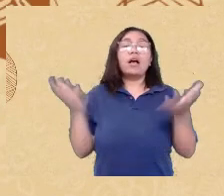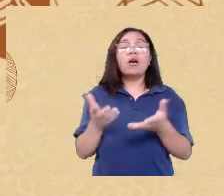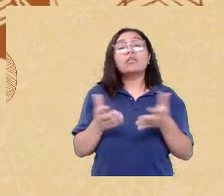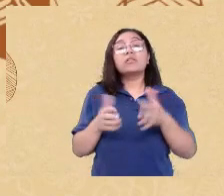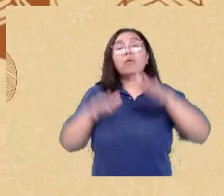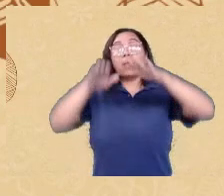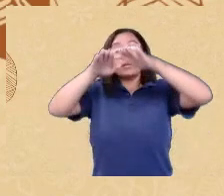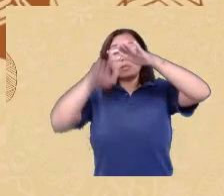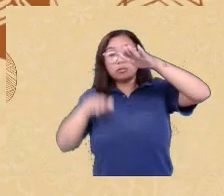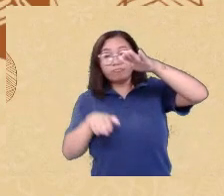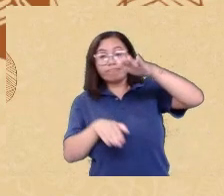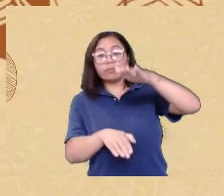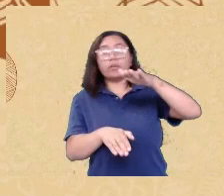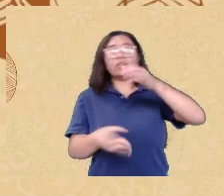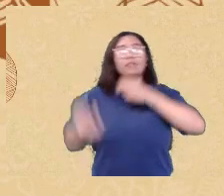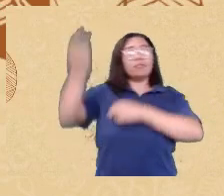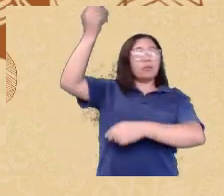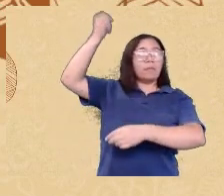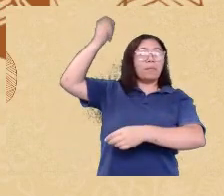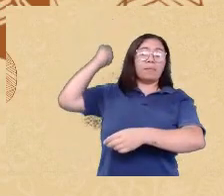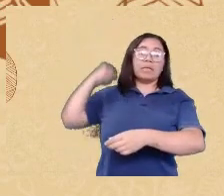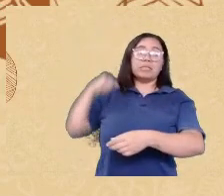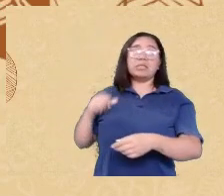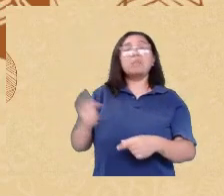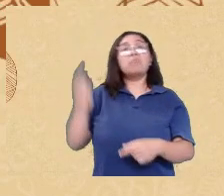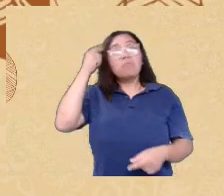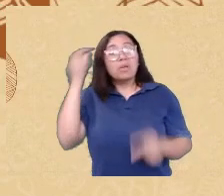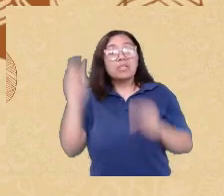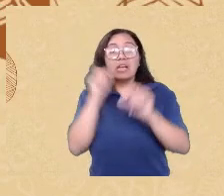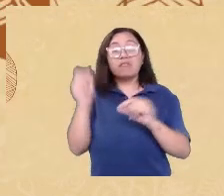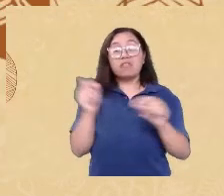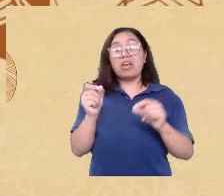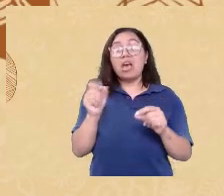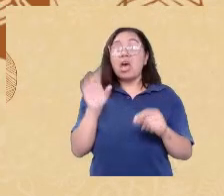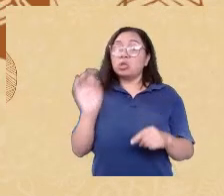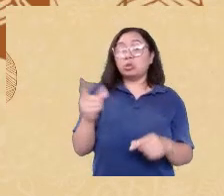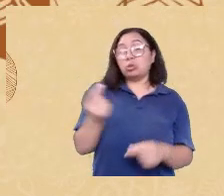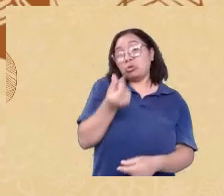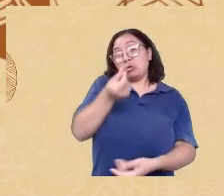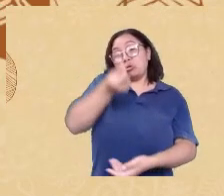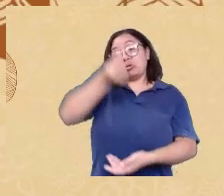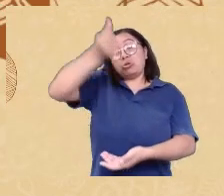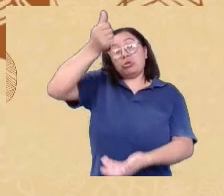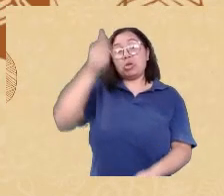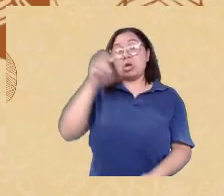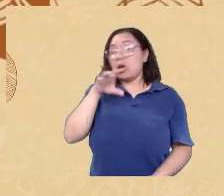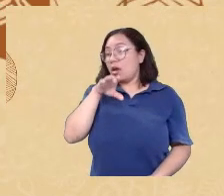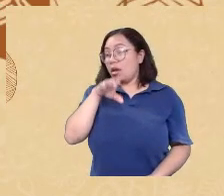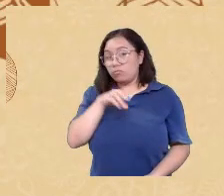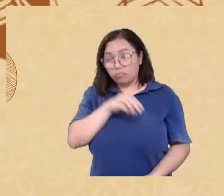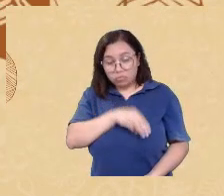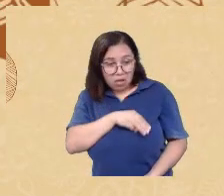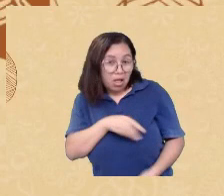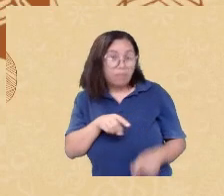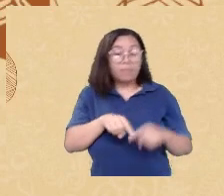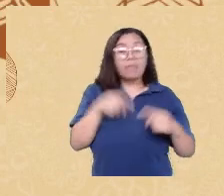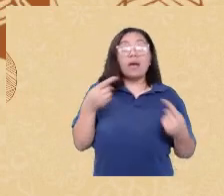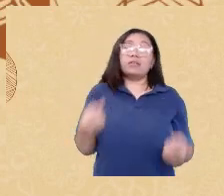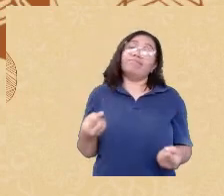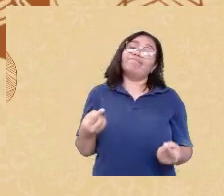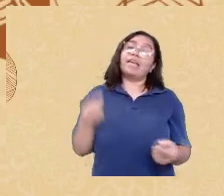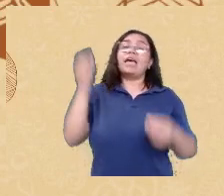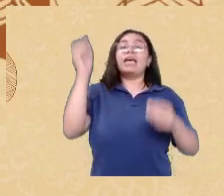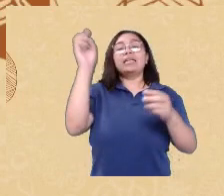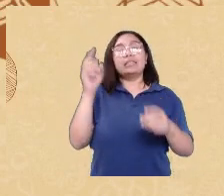elas no passado a gente entendia que era só uma questão de renda então a gente pensava em países ricos e países pobres e hoje em dia a gente sabe que